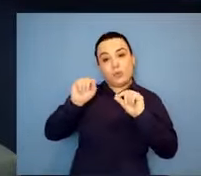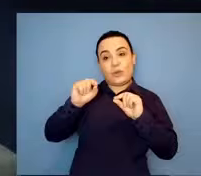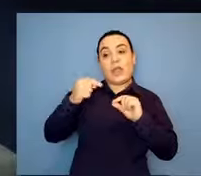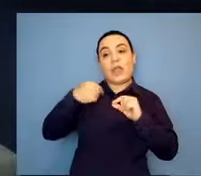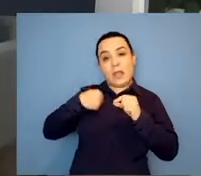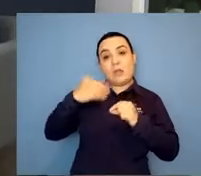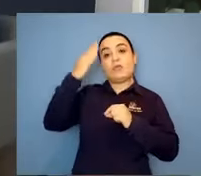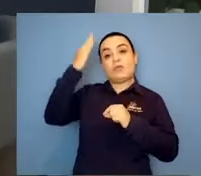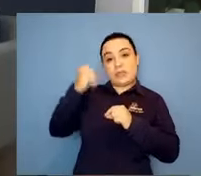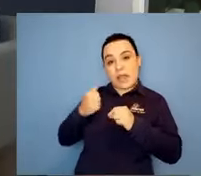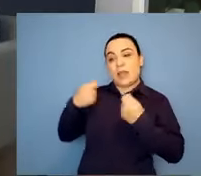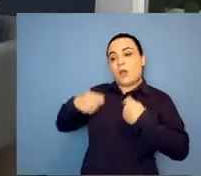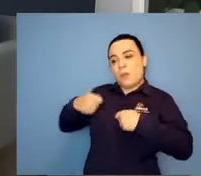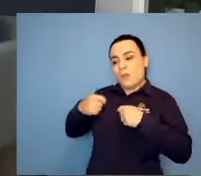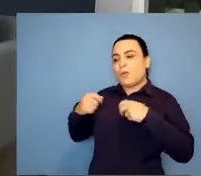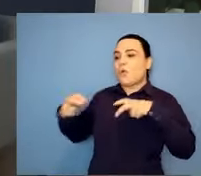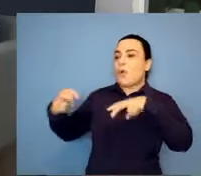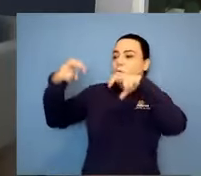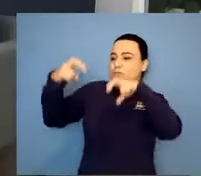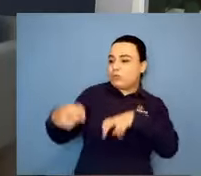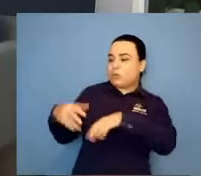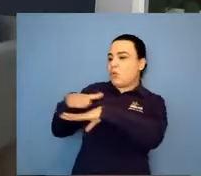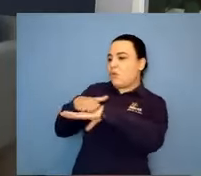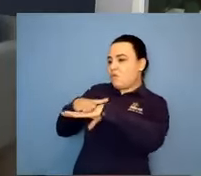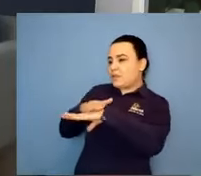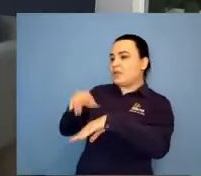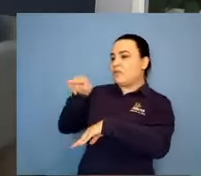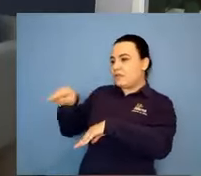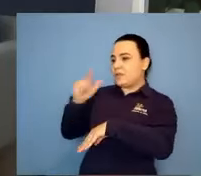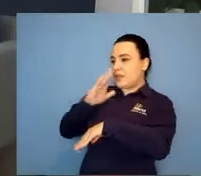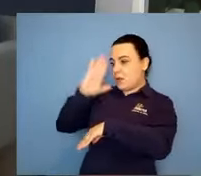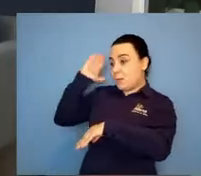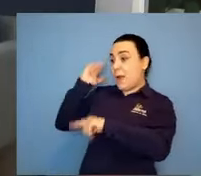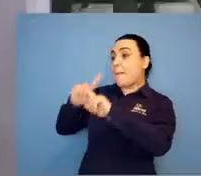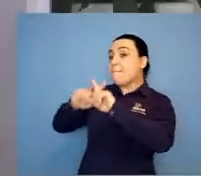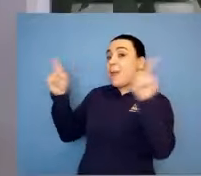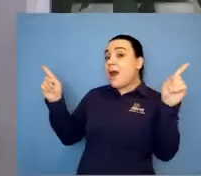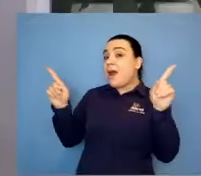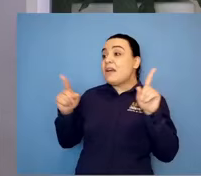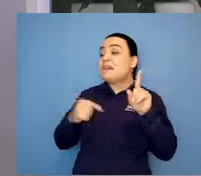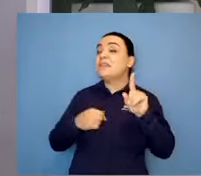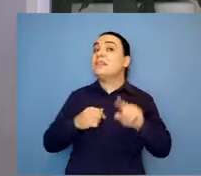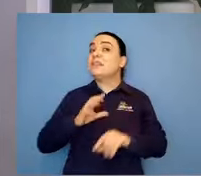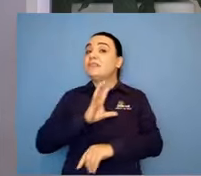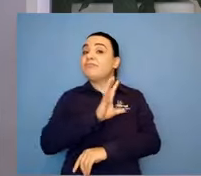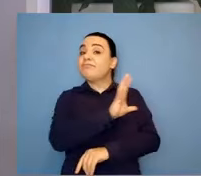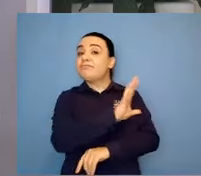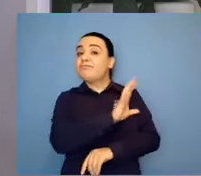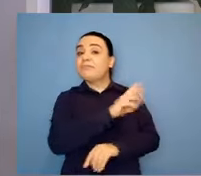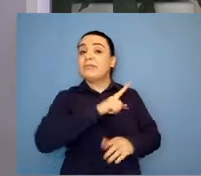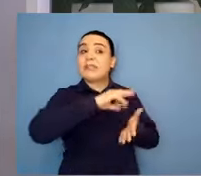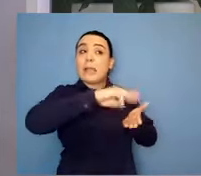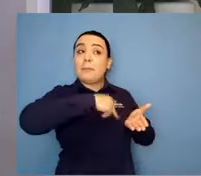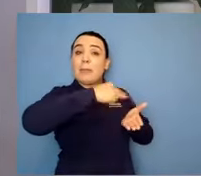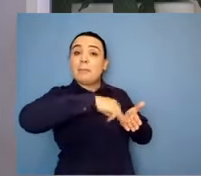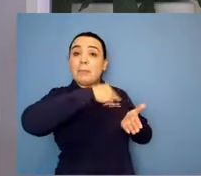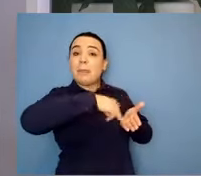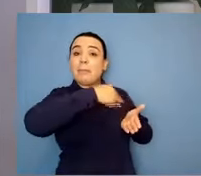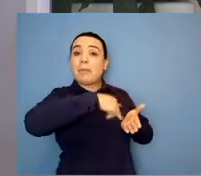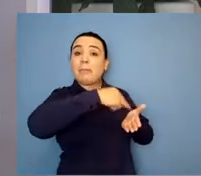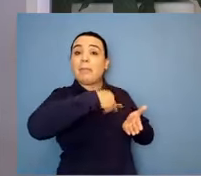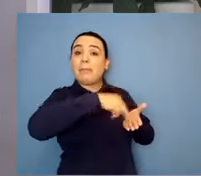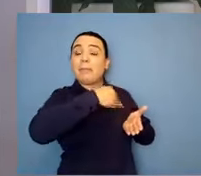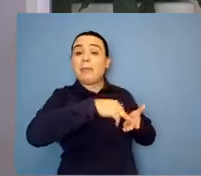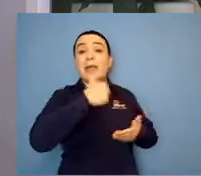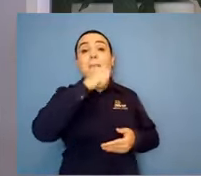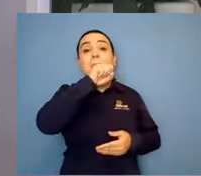É ininterrupto isso. É o tempo todo. É porque ela tem uma rede muito grande, então as pessoas sabem que ela consegue.